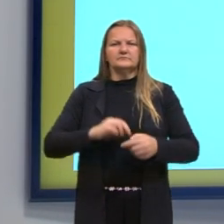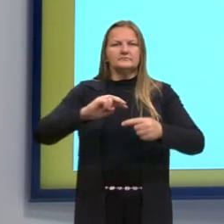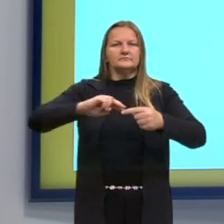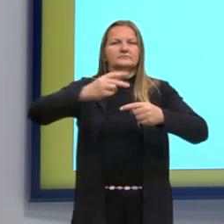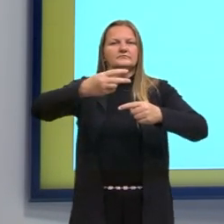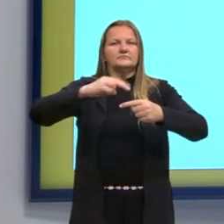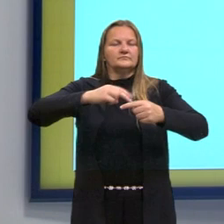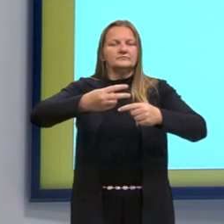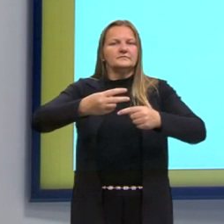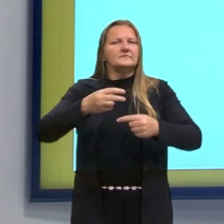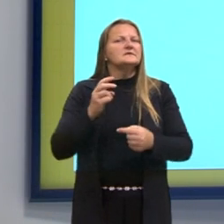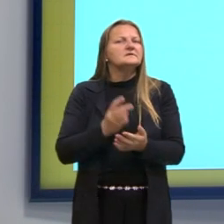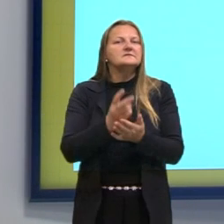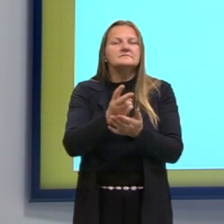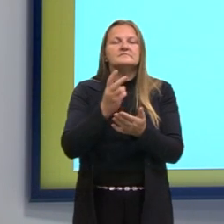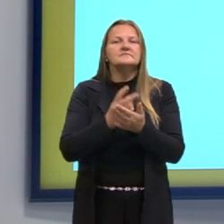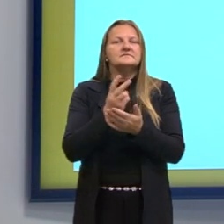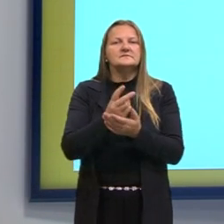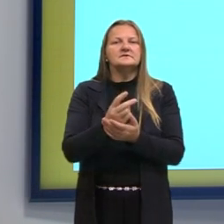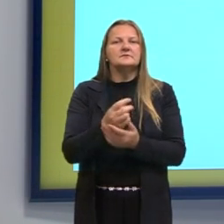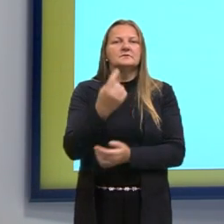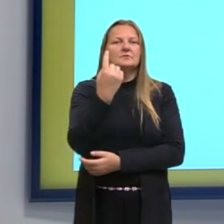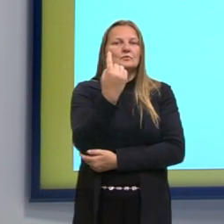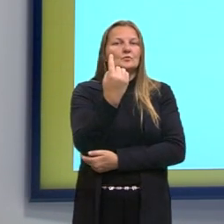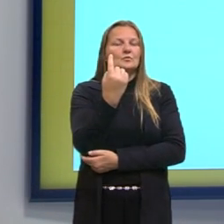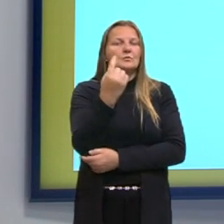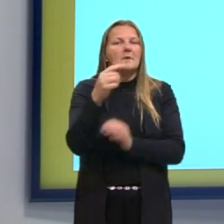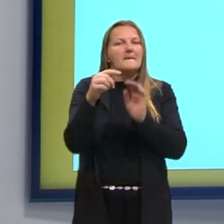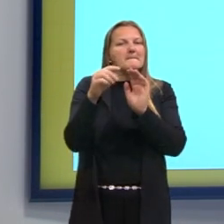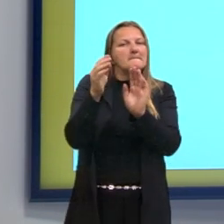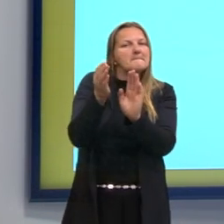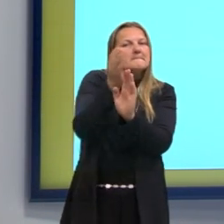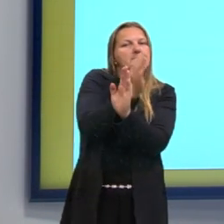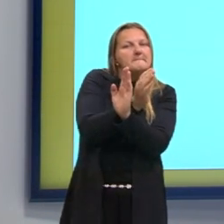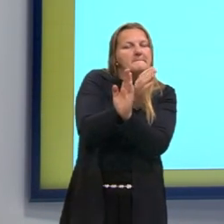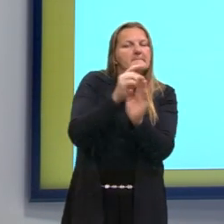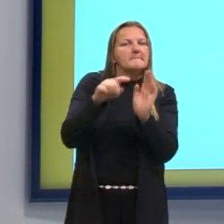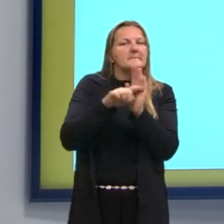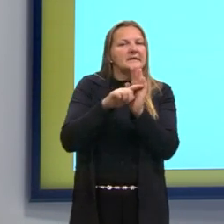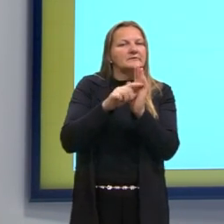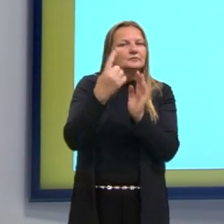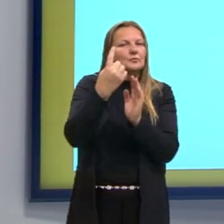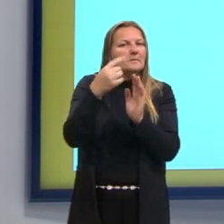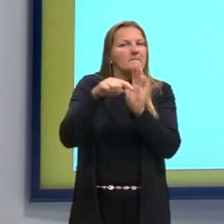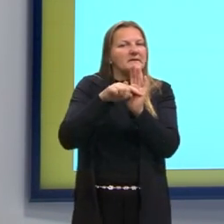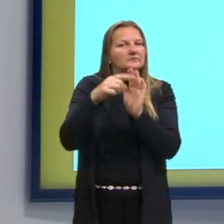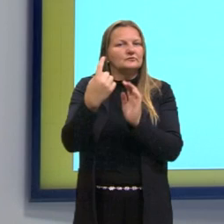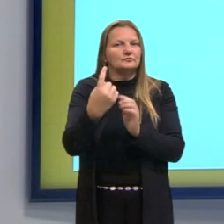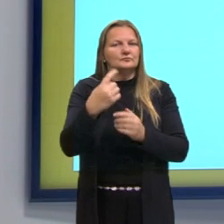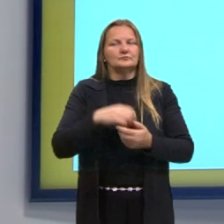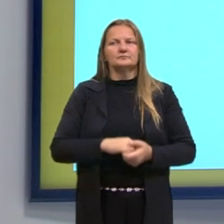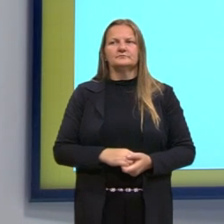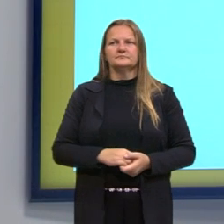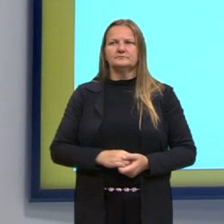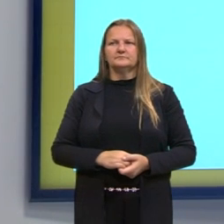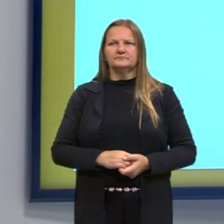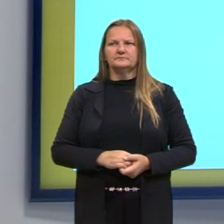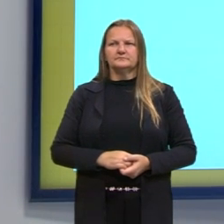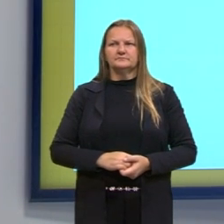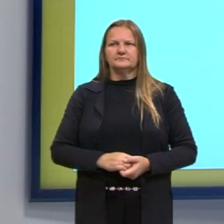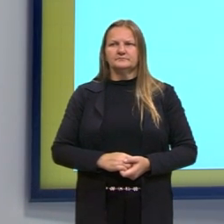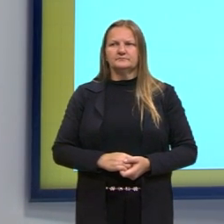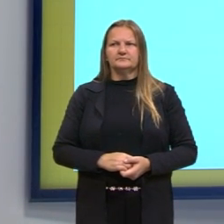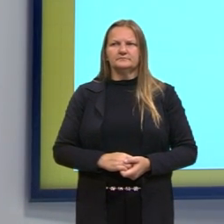expoente, sempre vai ser uma unidade menor do que a ordem. Por isso, ficaria N menos 1